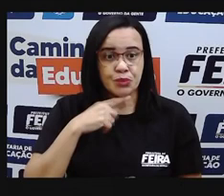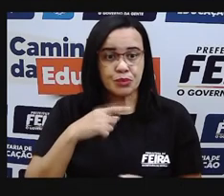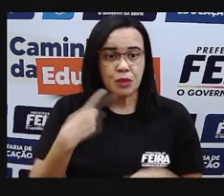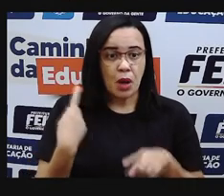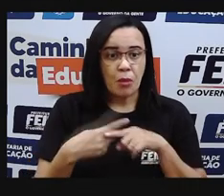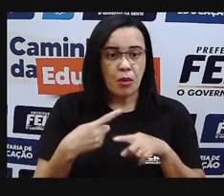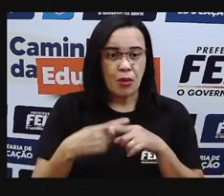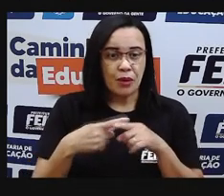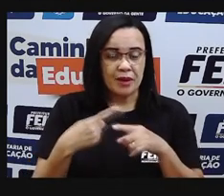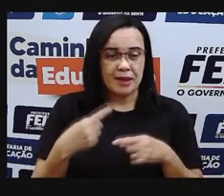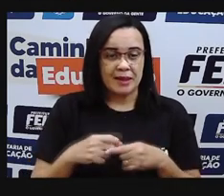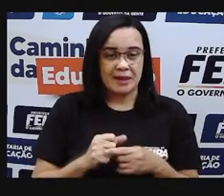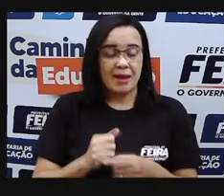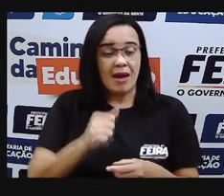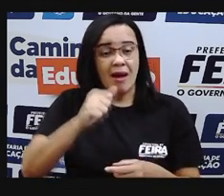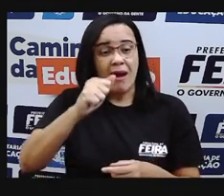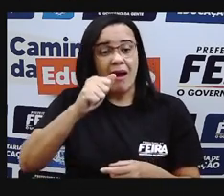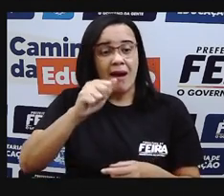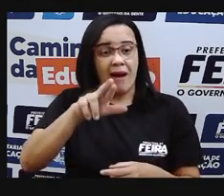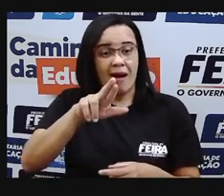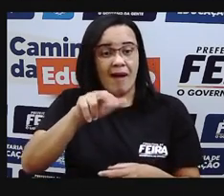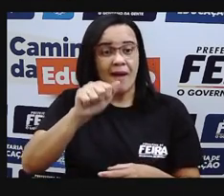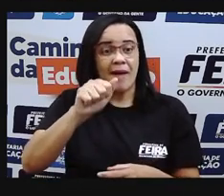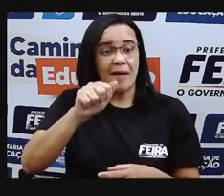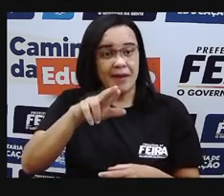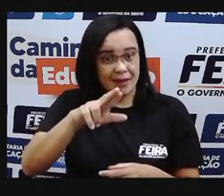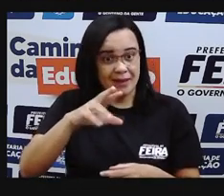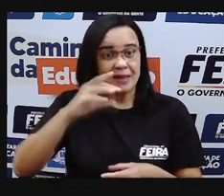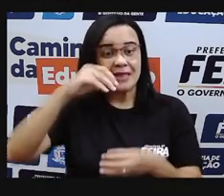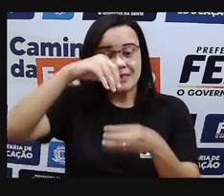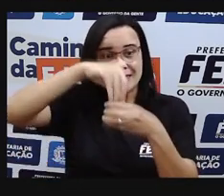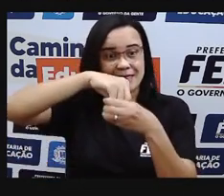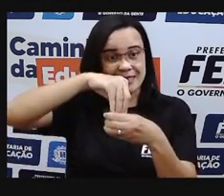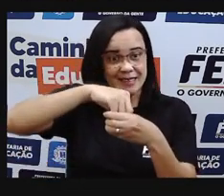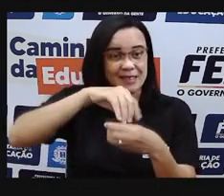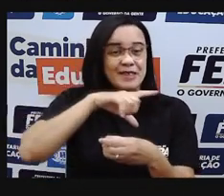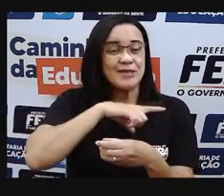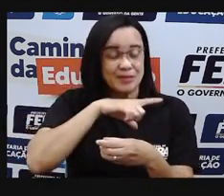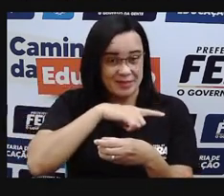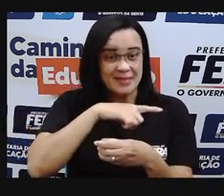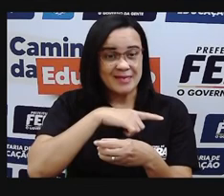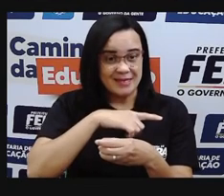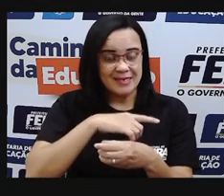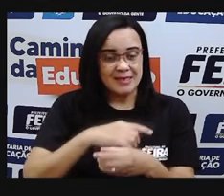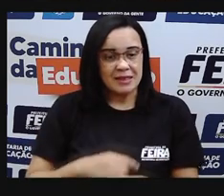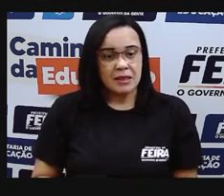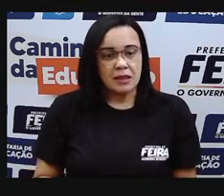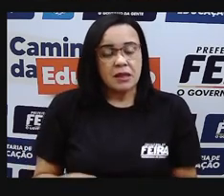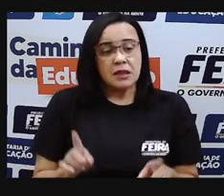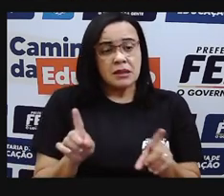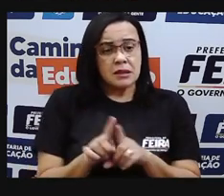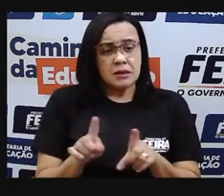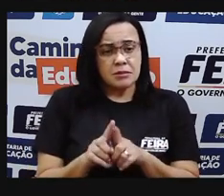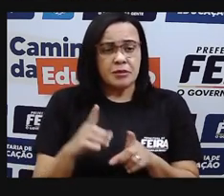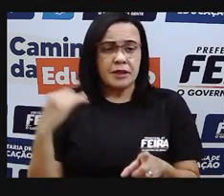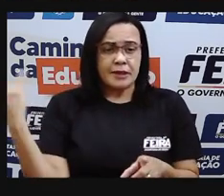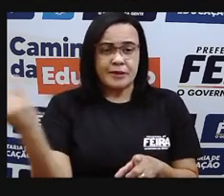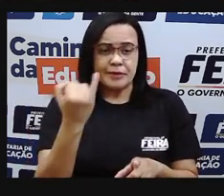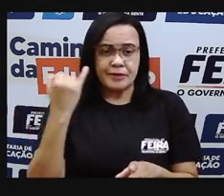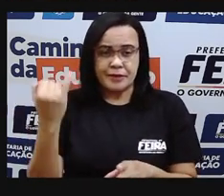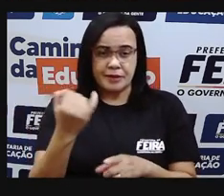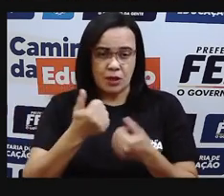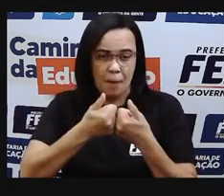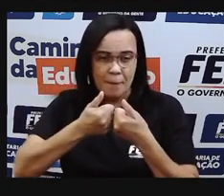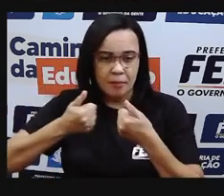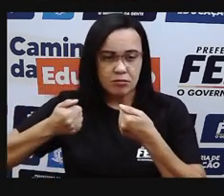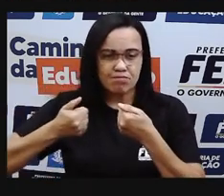Porque existe o ar ali dentro, que está ocupando o espaço. Além disso, esse ar, ele está sendo pressionado. Ele